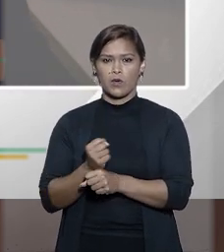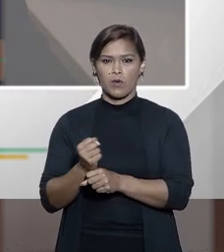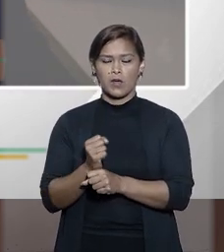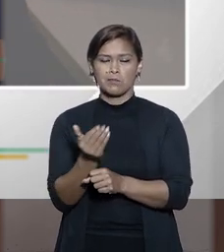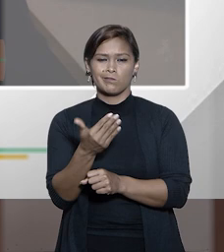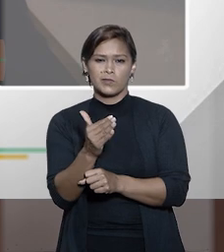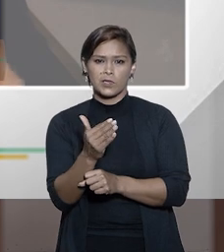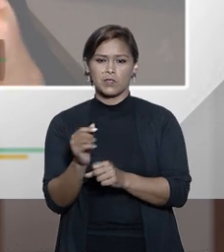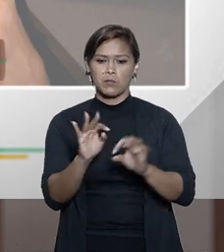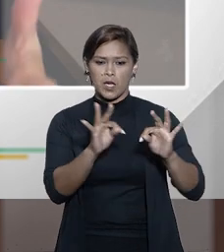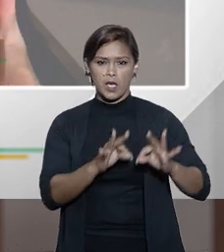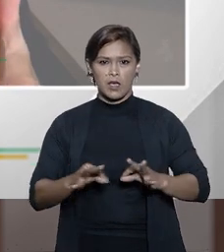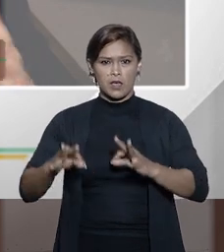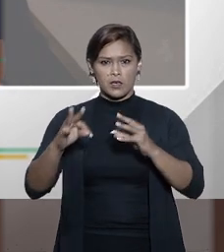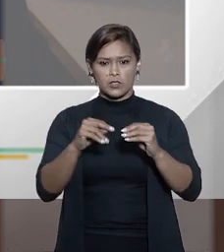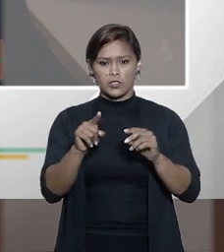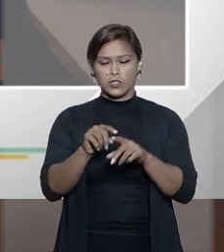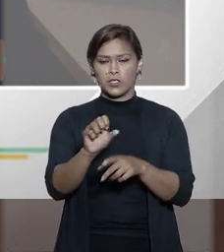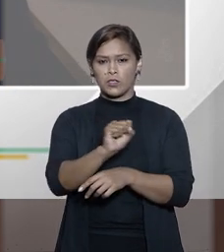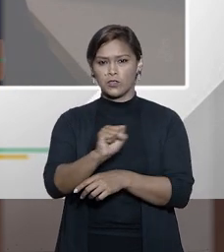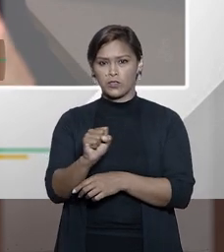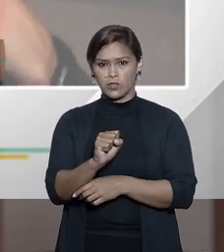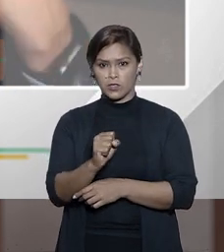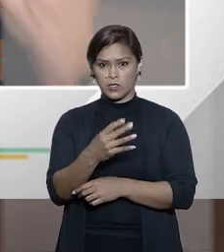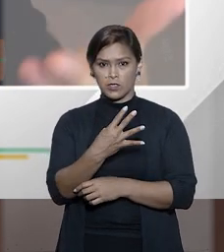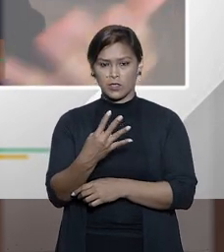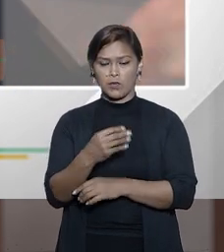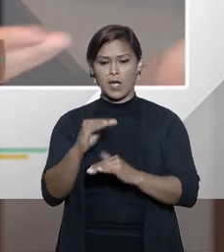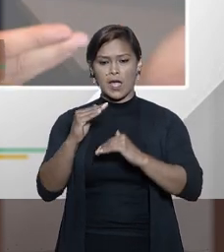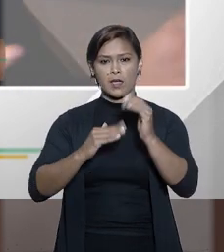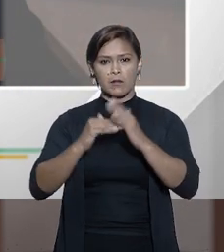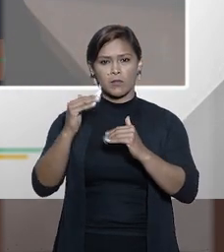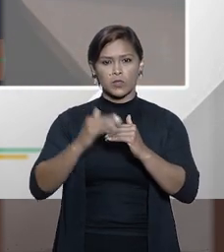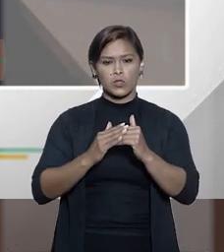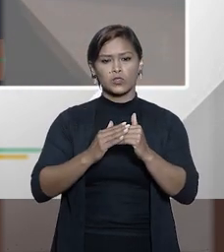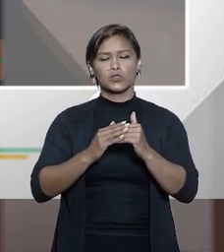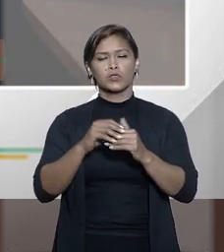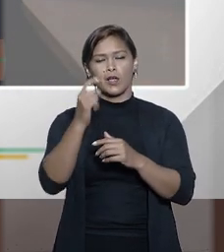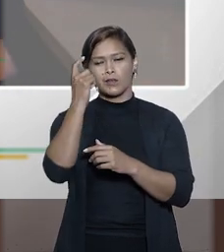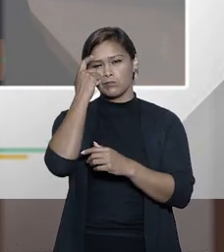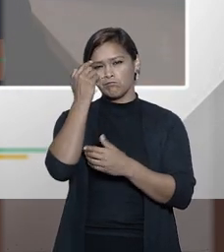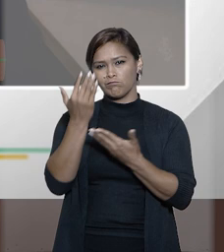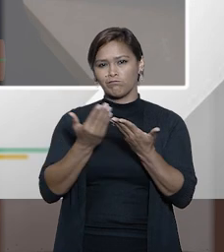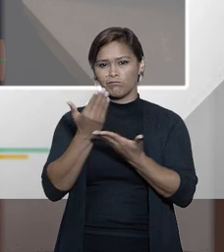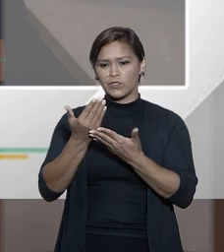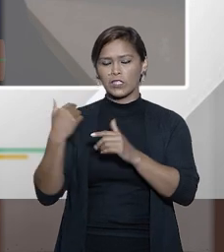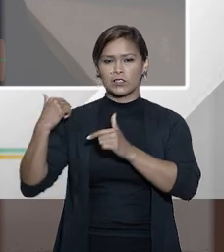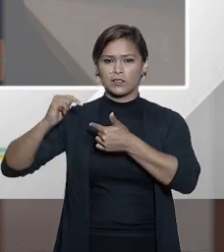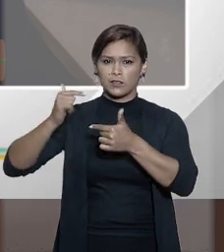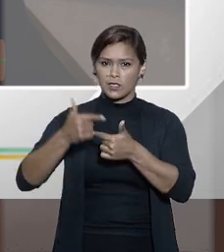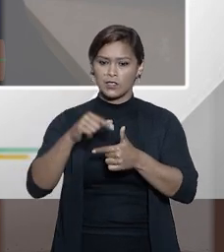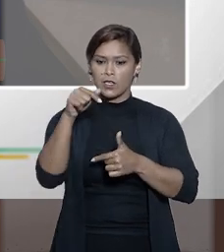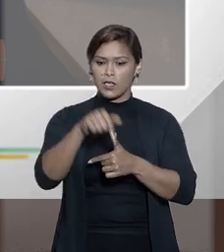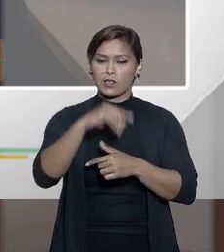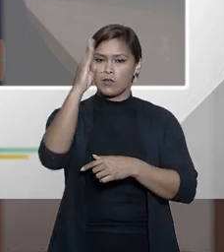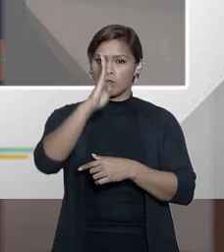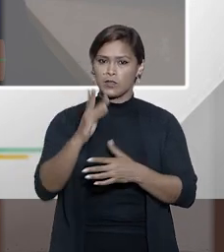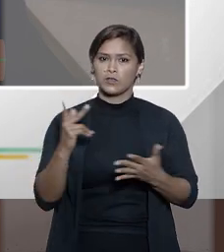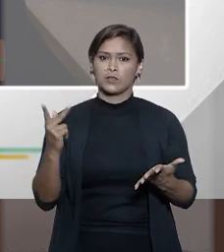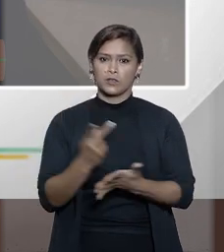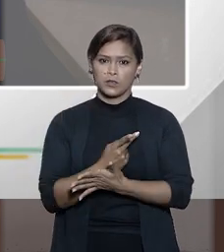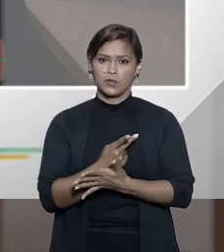com a parte geral a parte geral de 1984 reproduziu uma concepção que já vinha tradicionalmente no Brasil